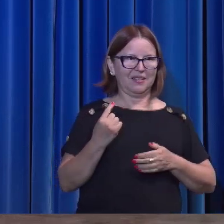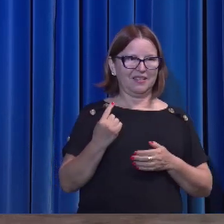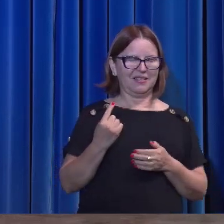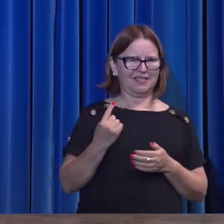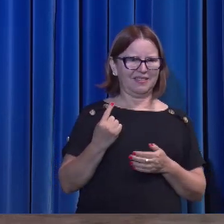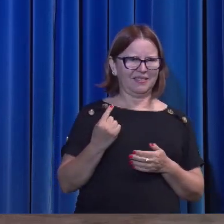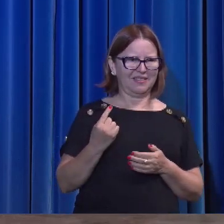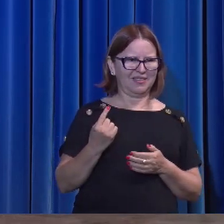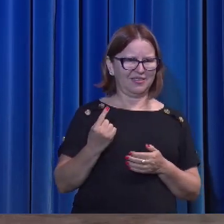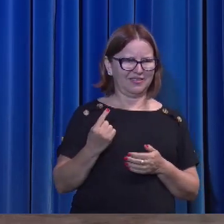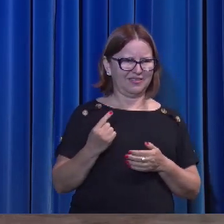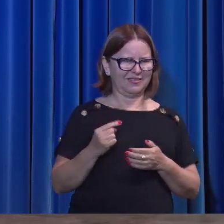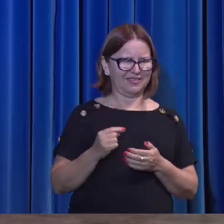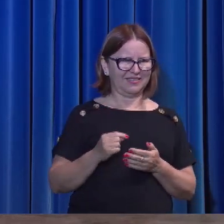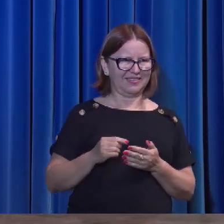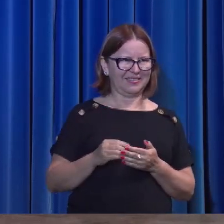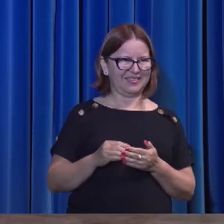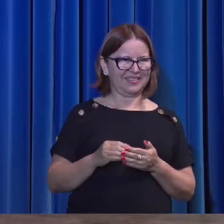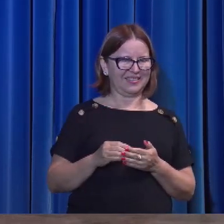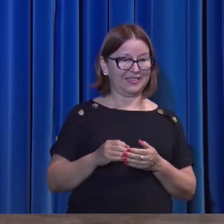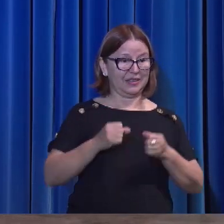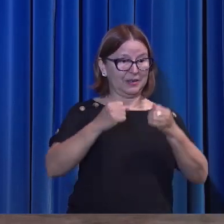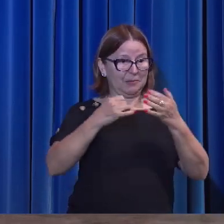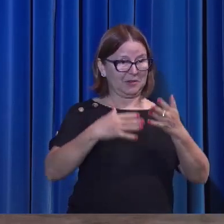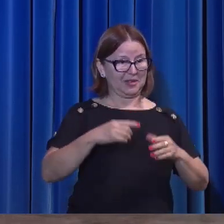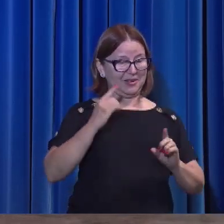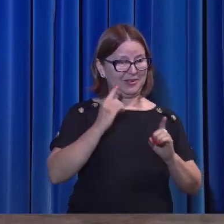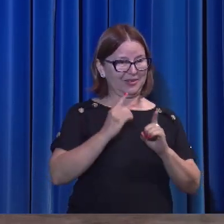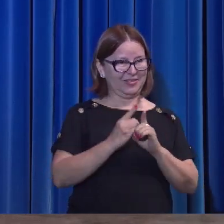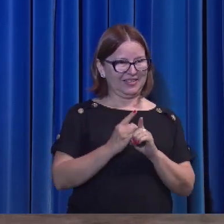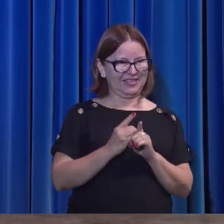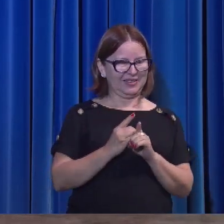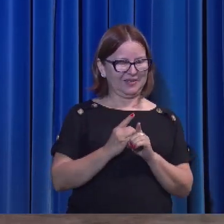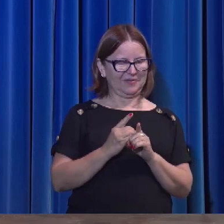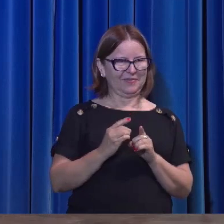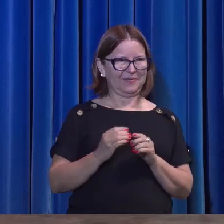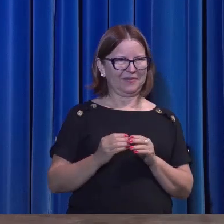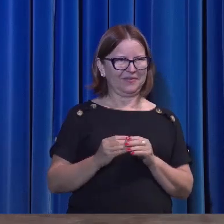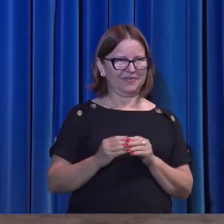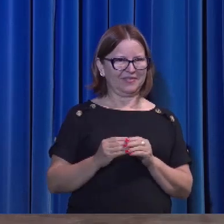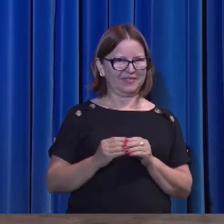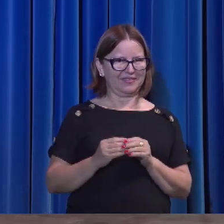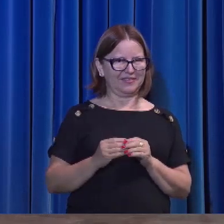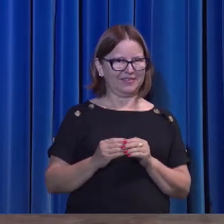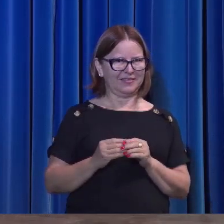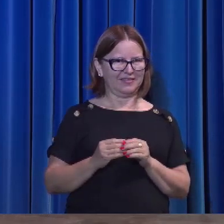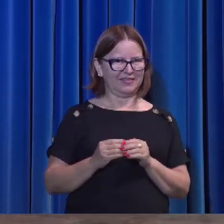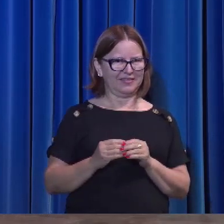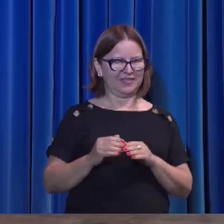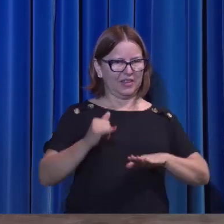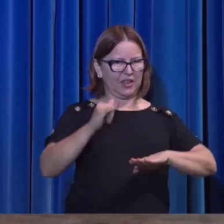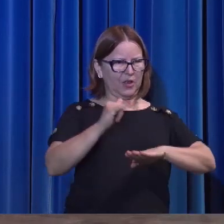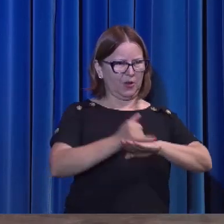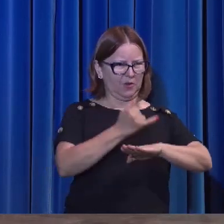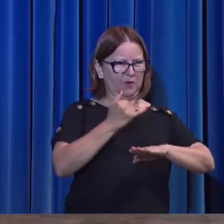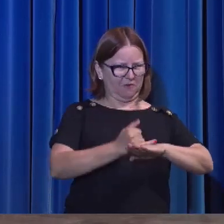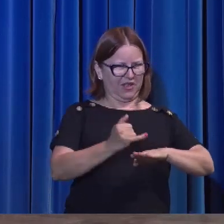Ou do tição no fogo, da madeira no fogo. O ferro está na fornalha,